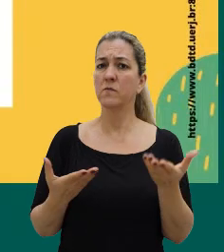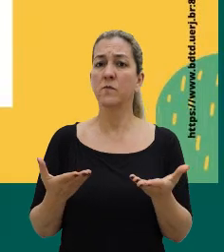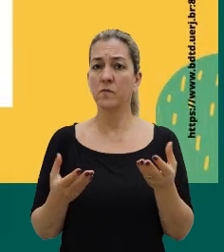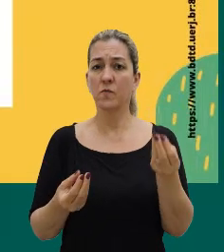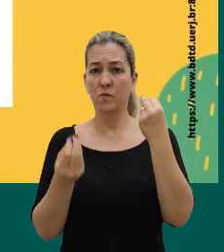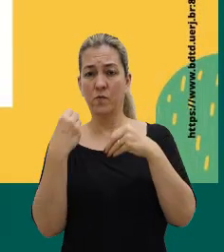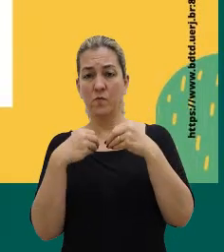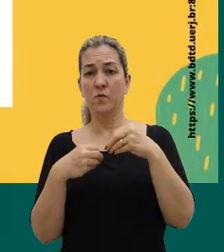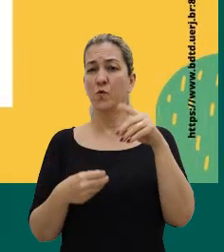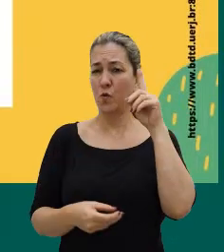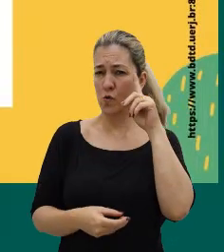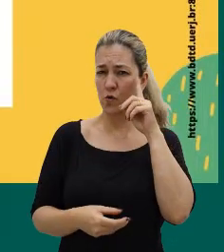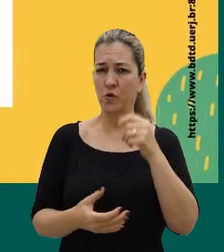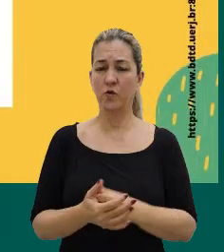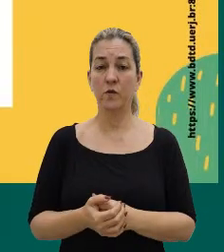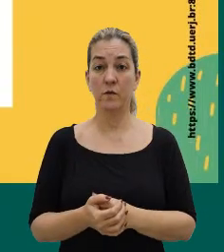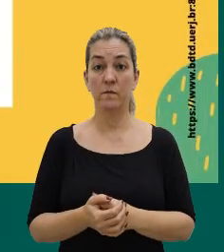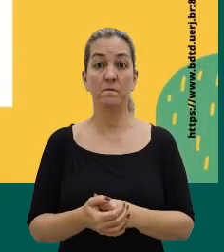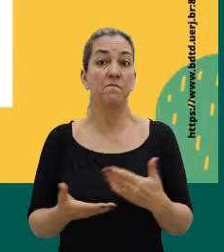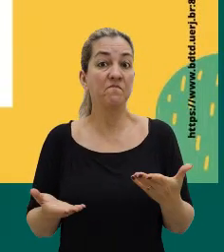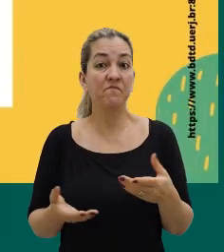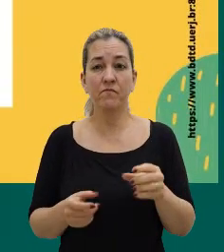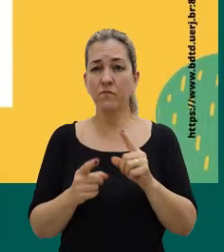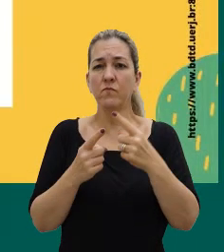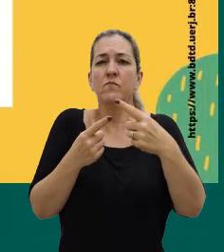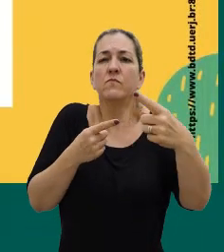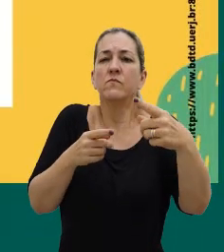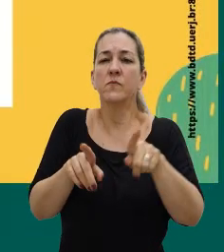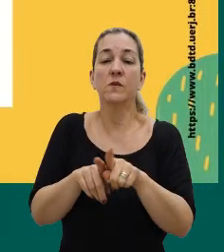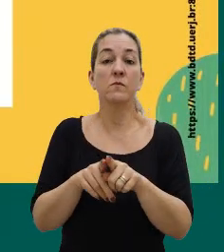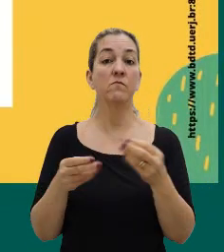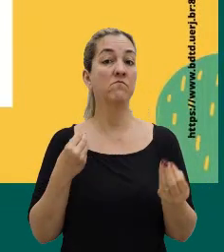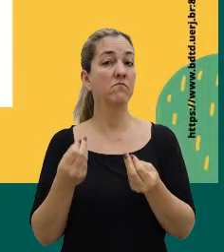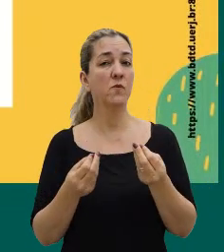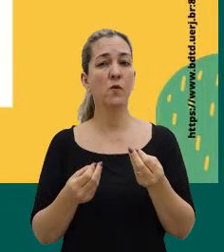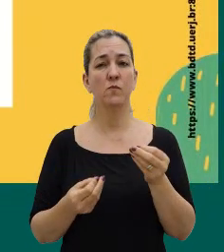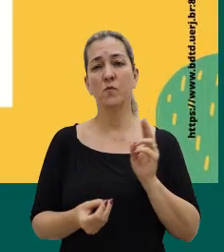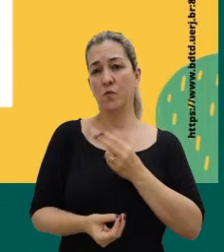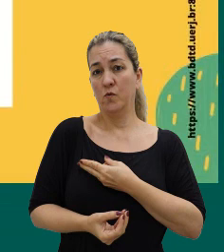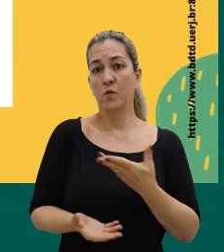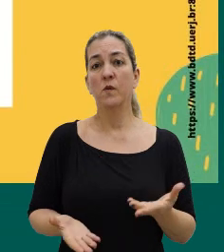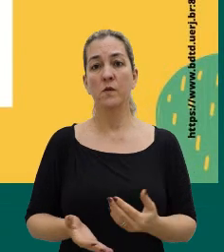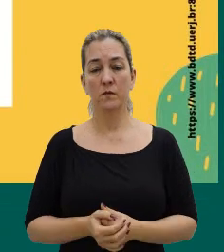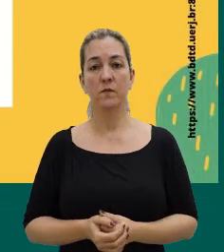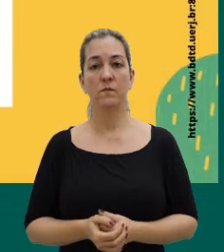a nossa rotina e que não estão distantes, né, que estão em todos nós, né.